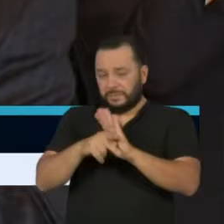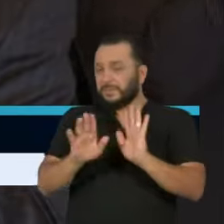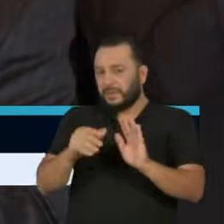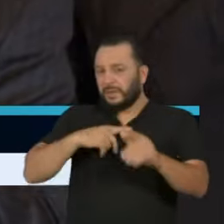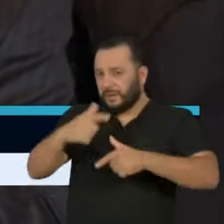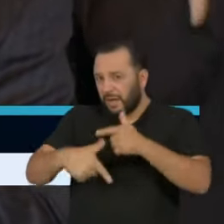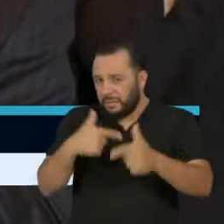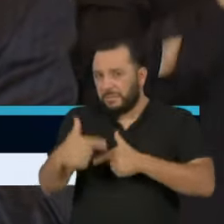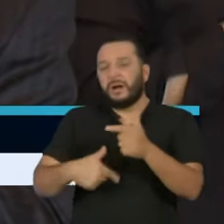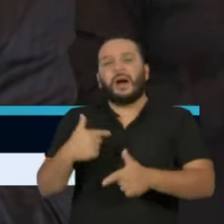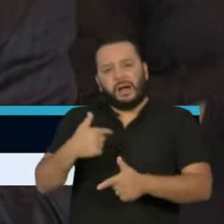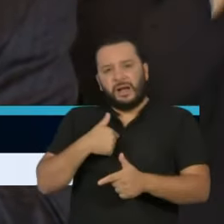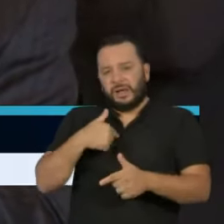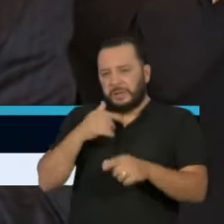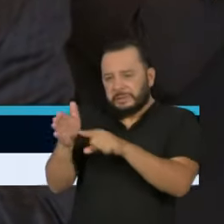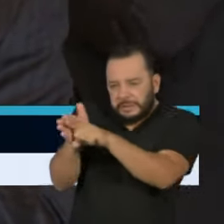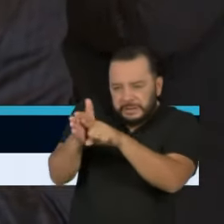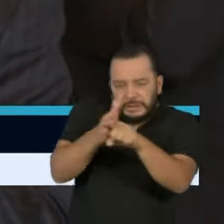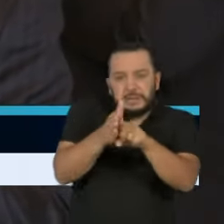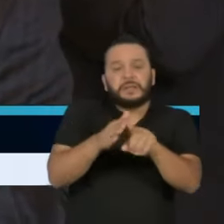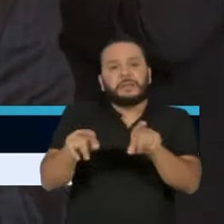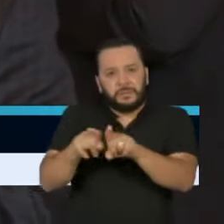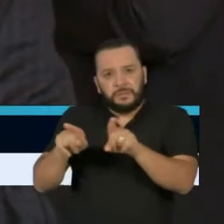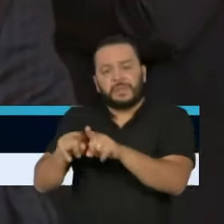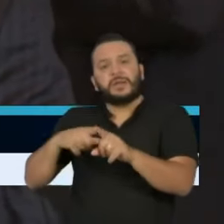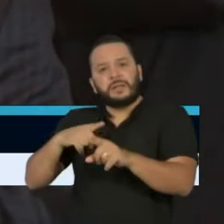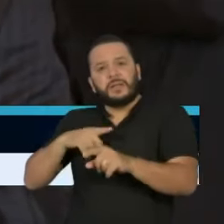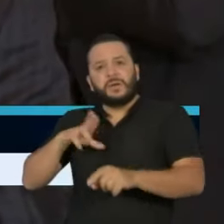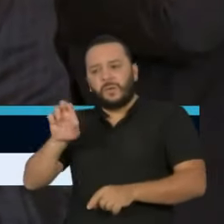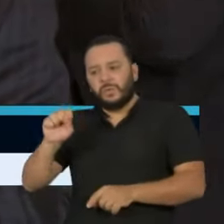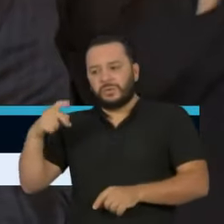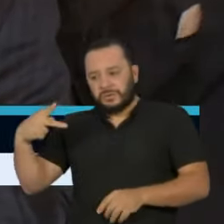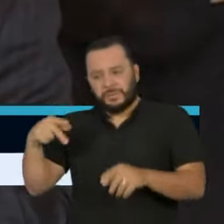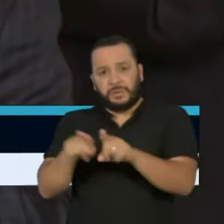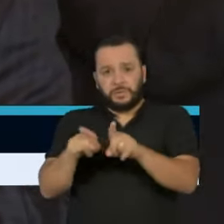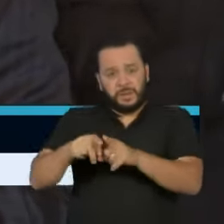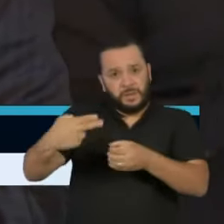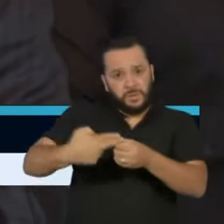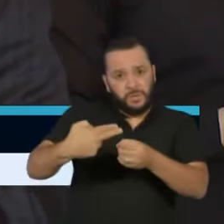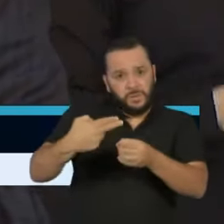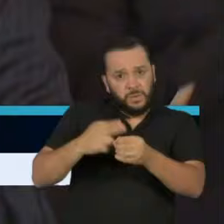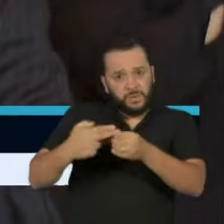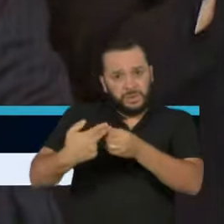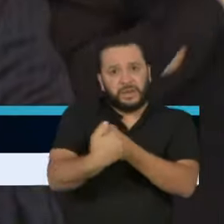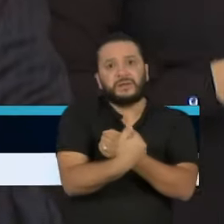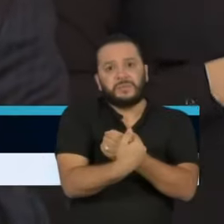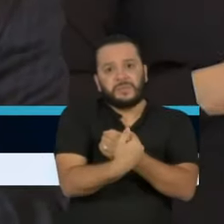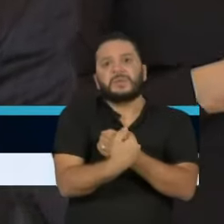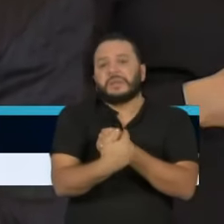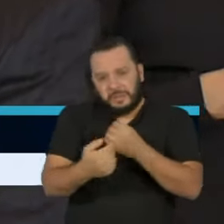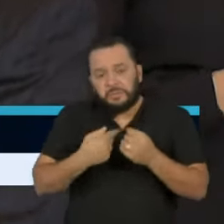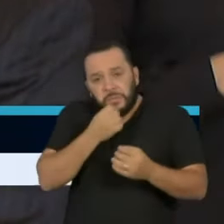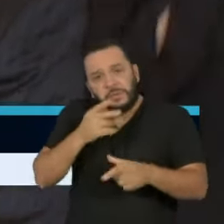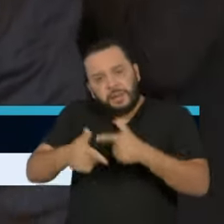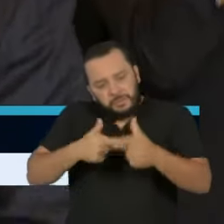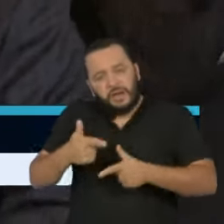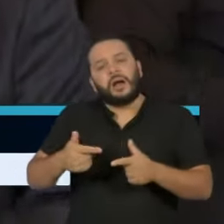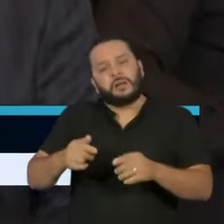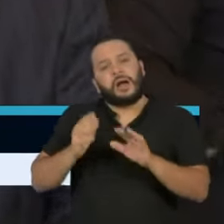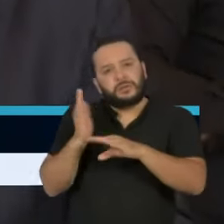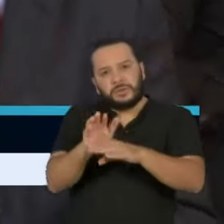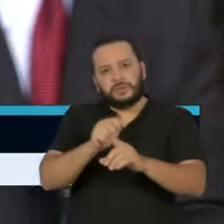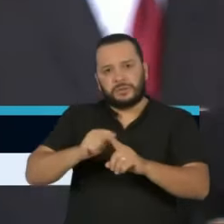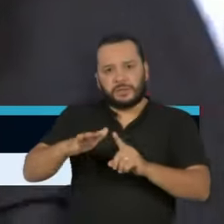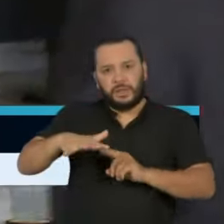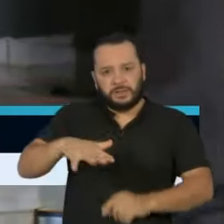sido feitos pelas duas outras, USP e Unicamp, e acho que estamos devolvendo a nossa resposta à sociedade. Muito obrigado.